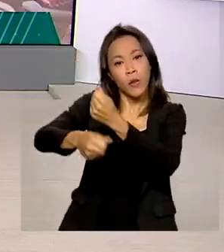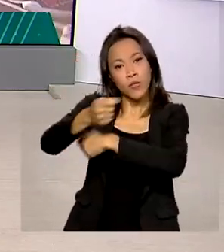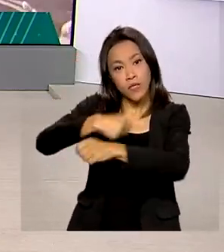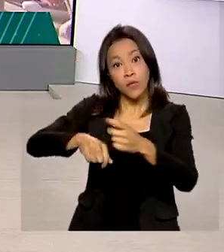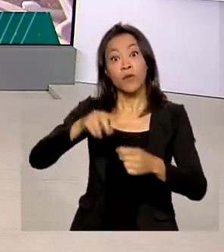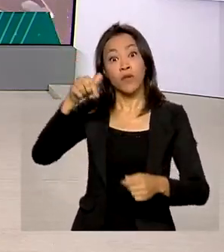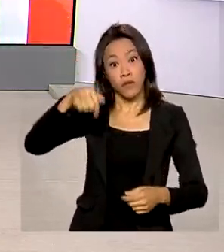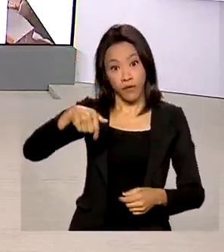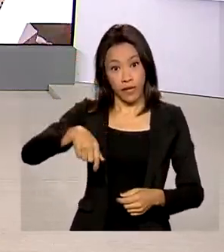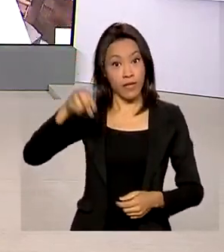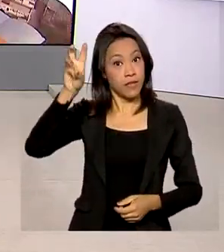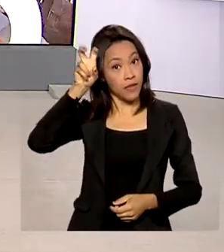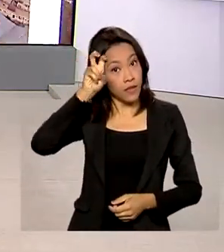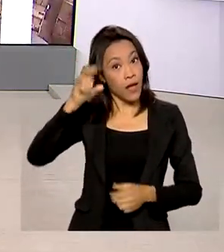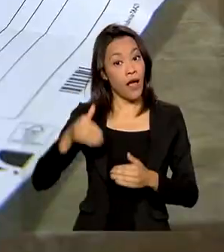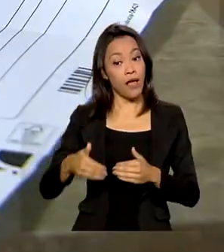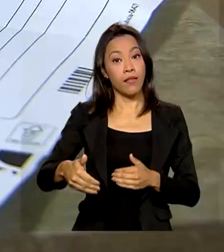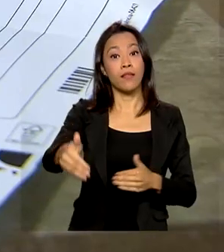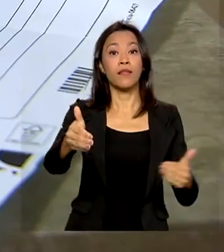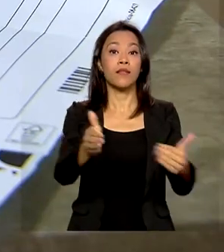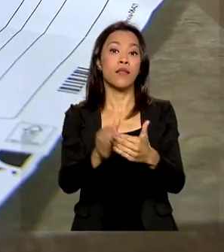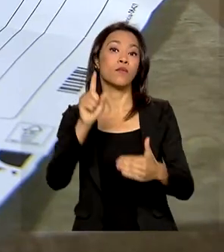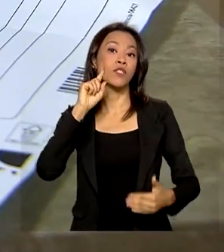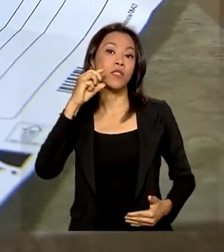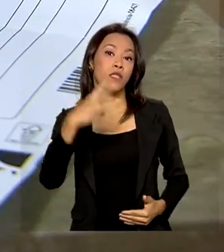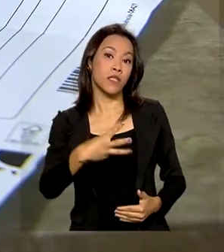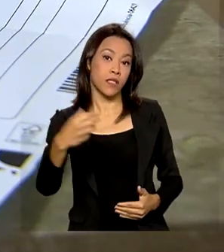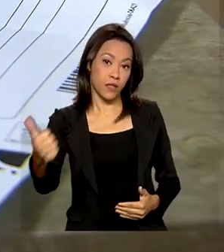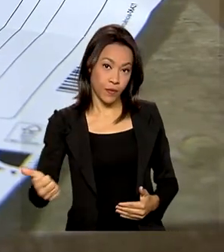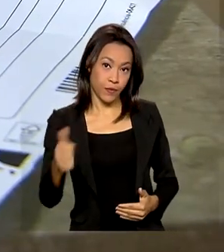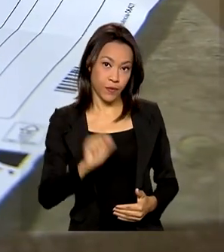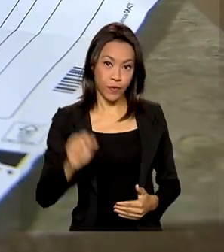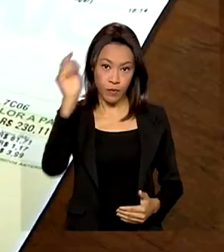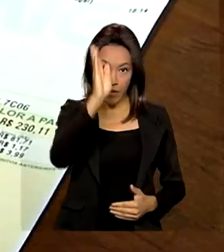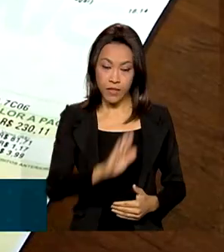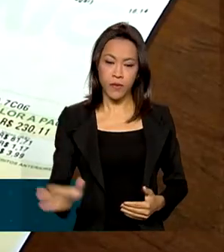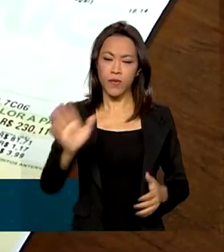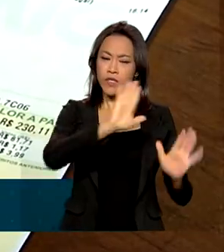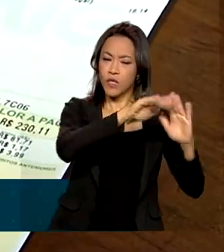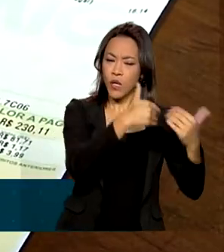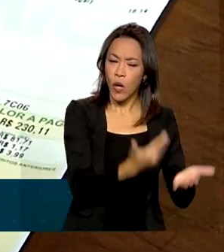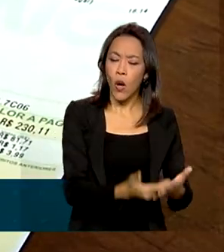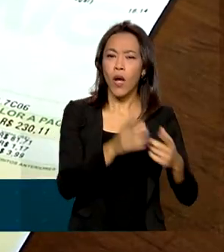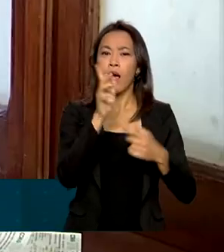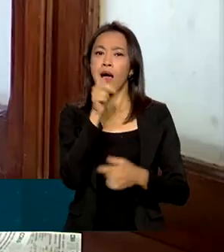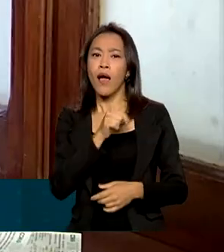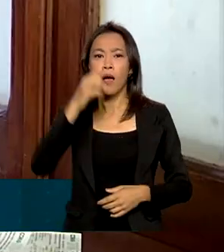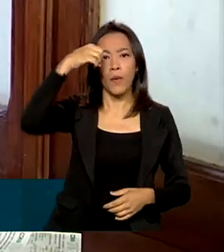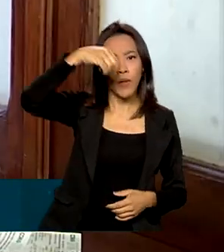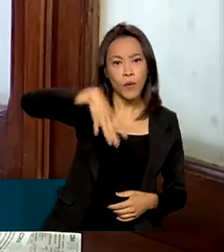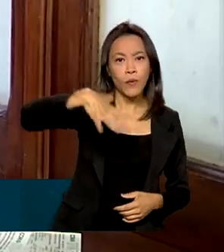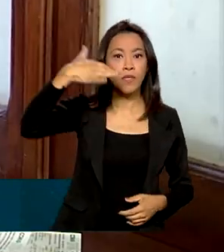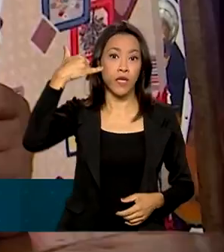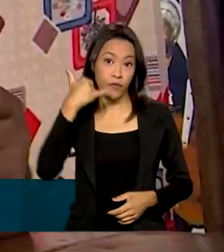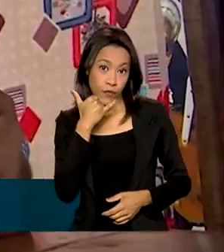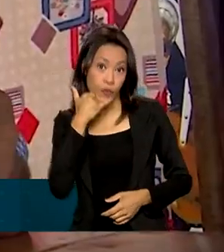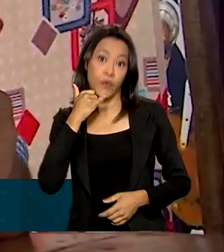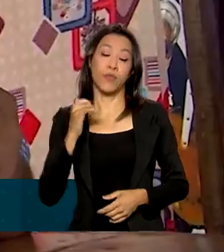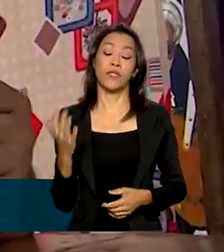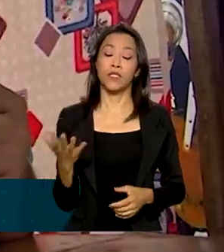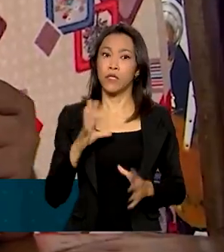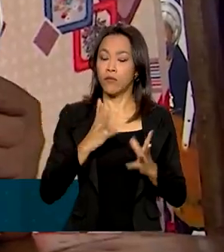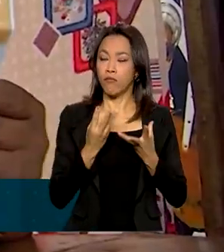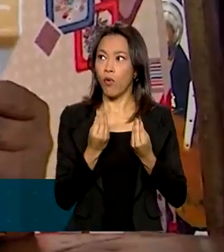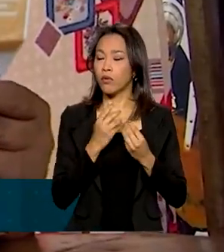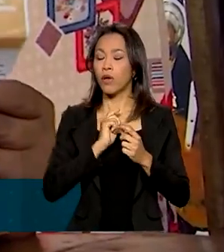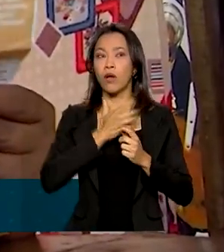de março, em todo o país. Escola, plano de saúde, luz, água, telefone, com tanta conta